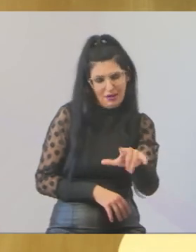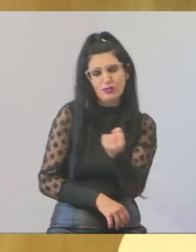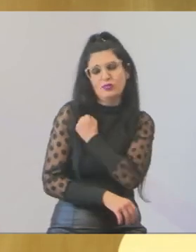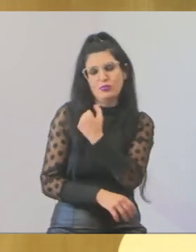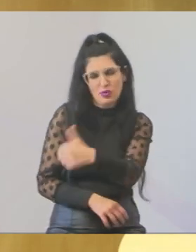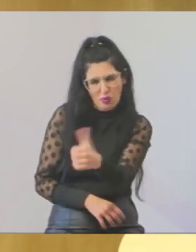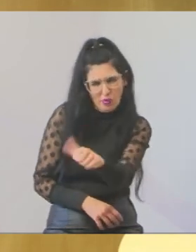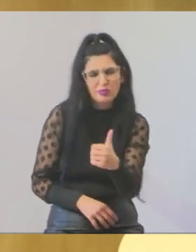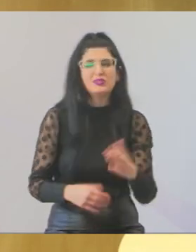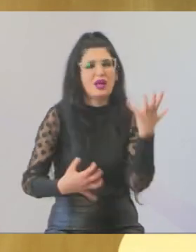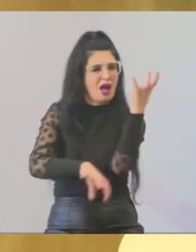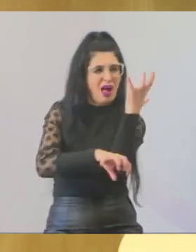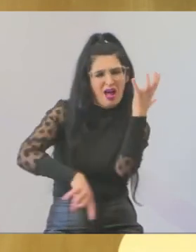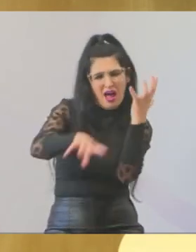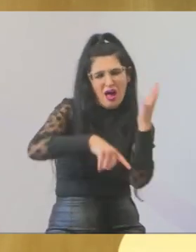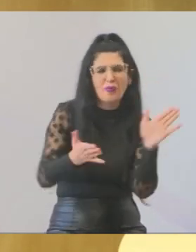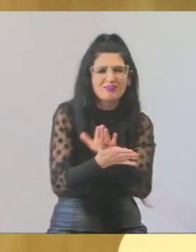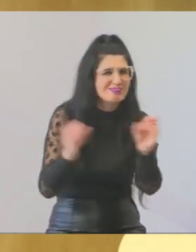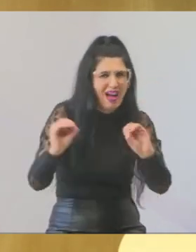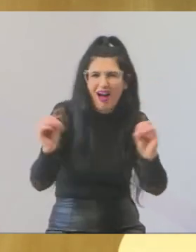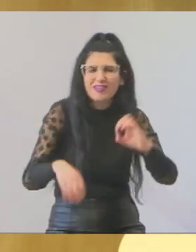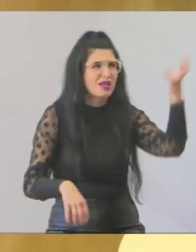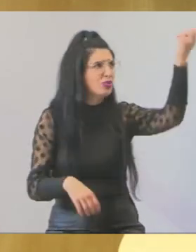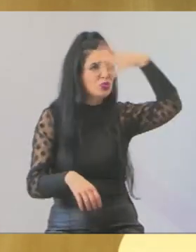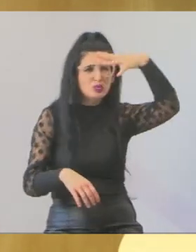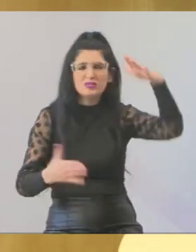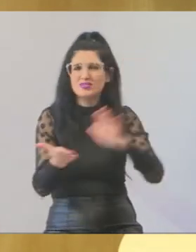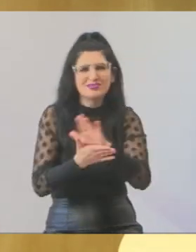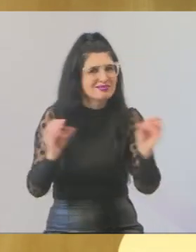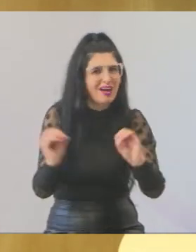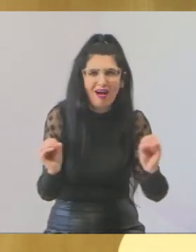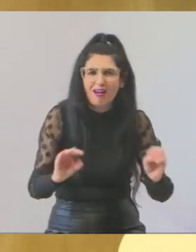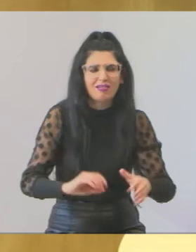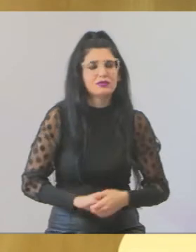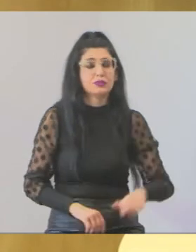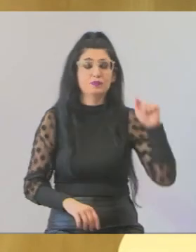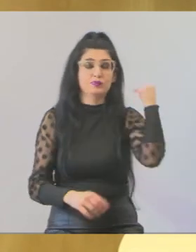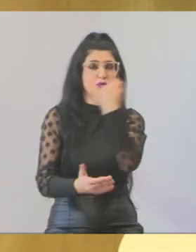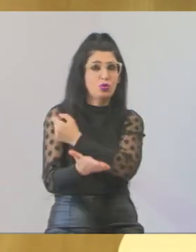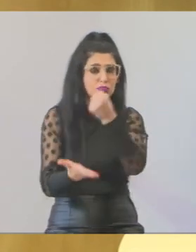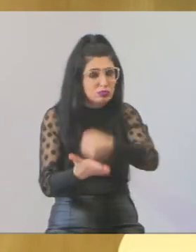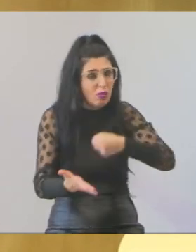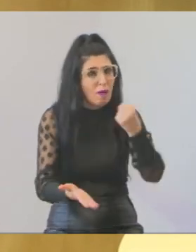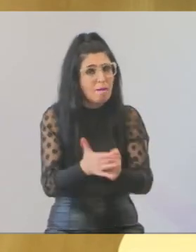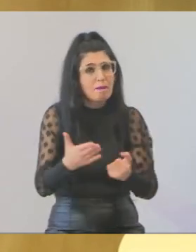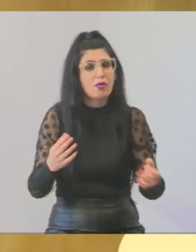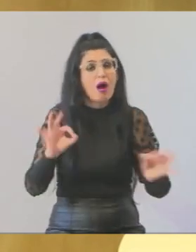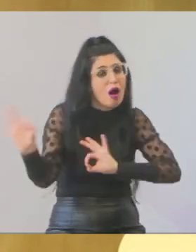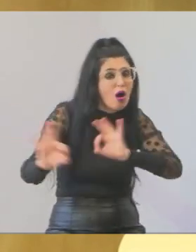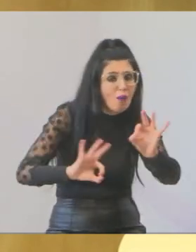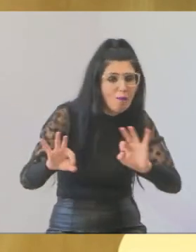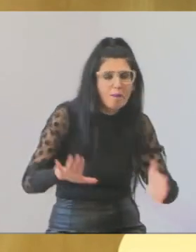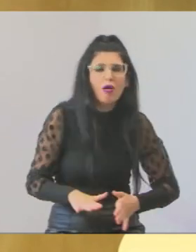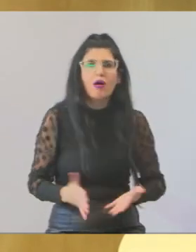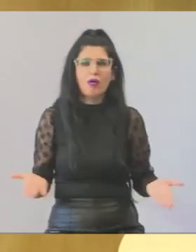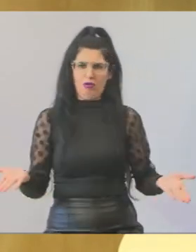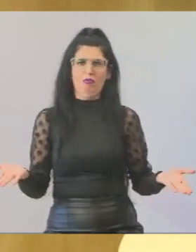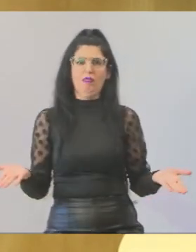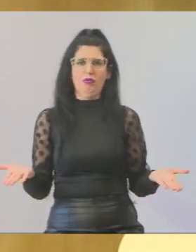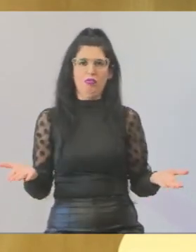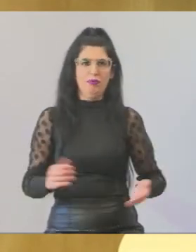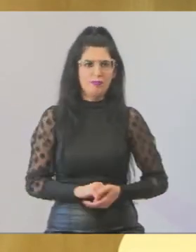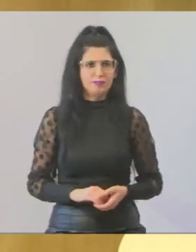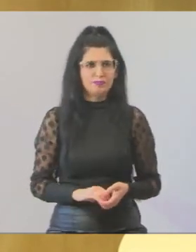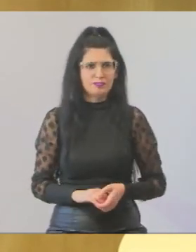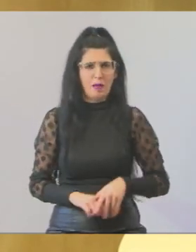não saiu a praça, não saiu uma iluminação, então a gente cobra essa melhoria, porque a gente vê a luta e o